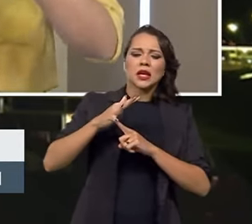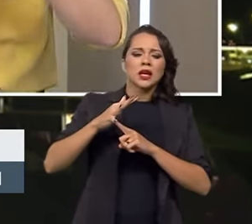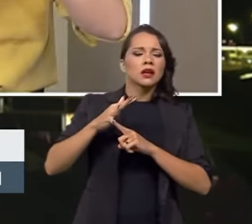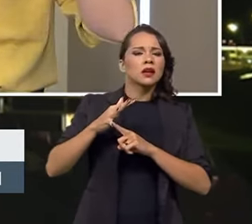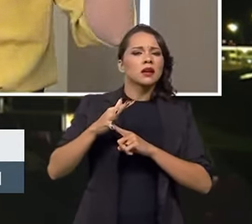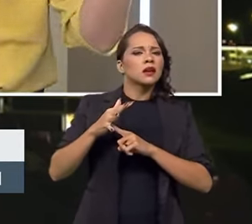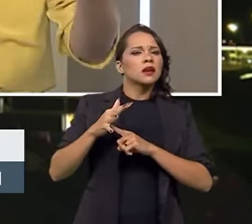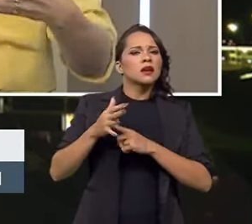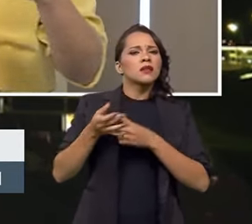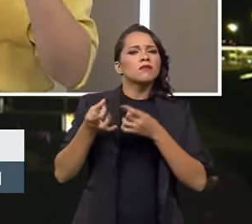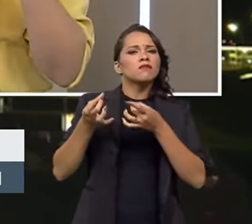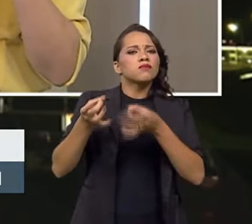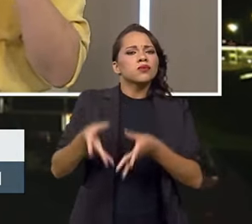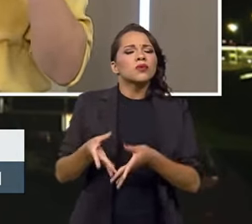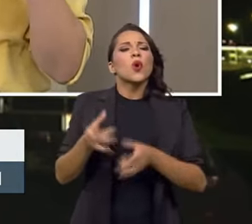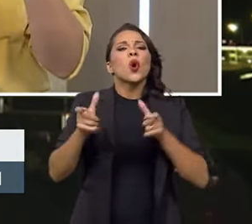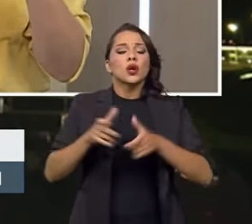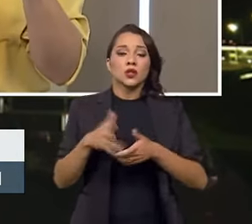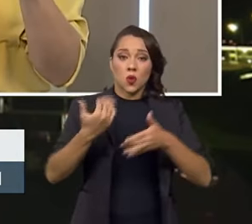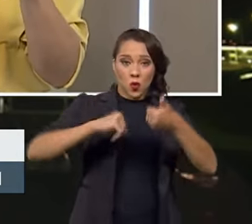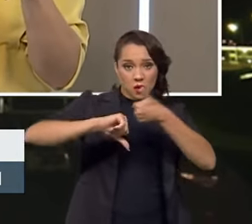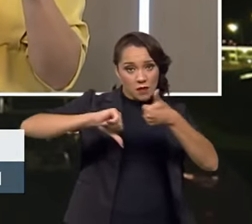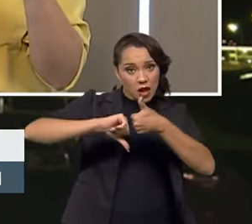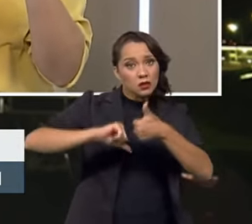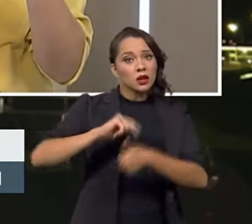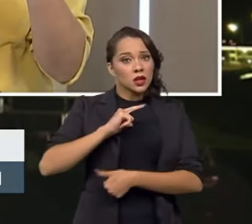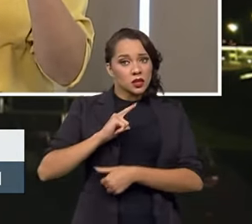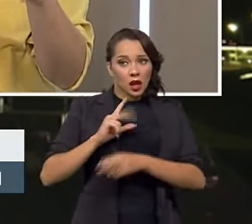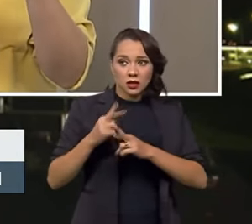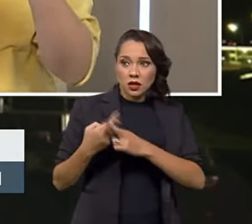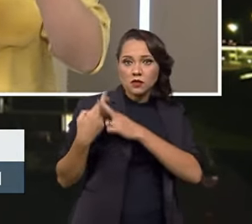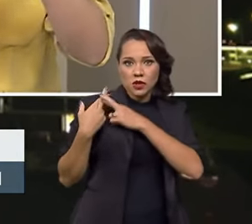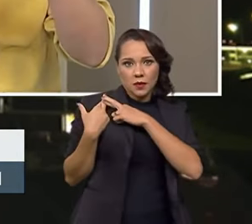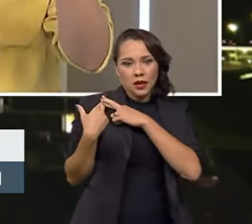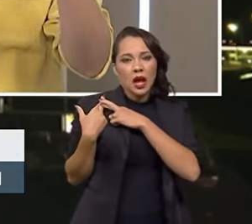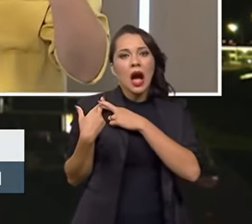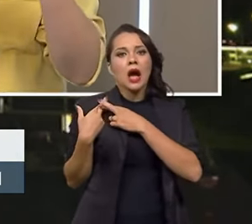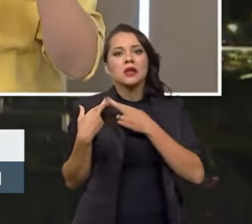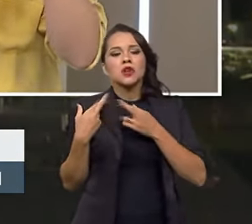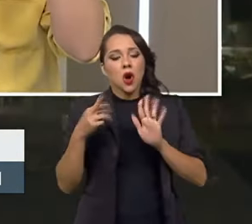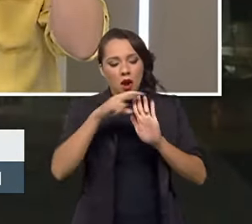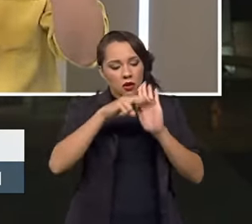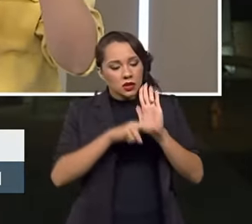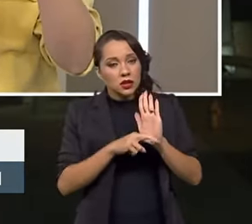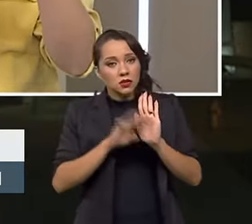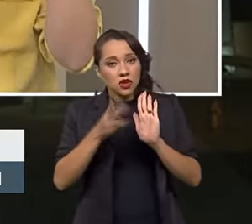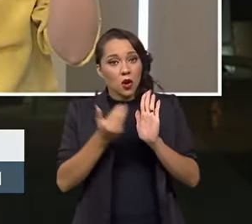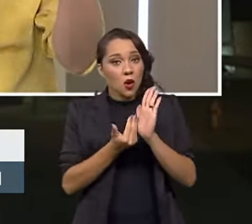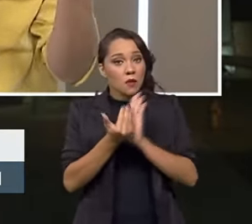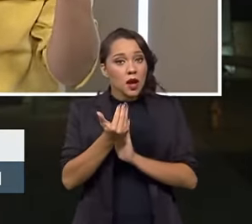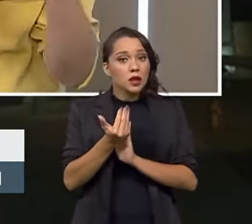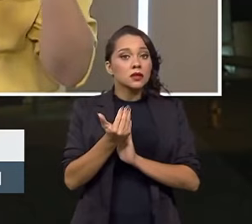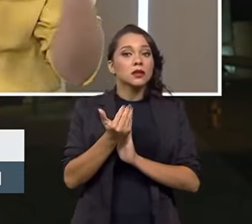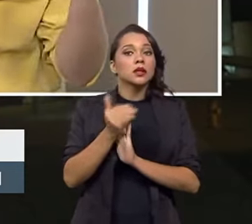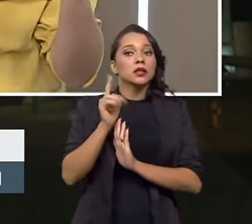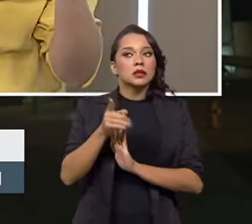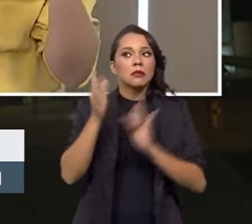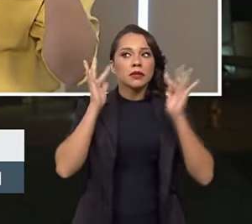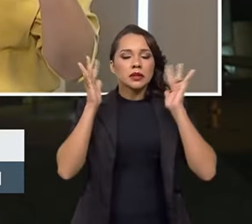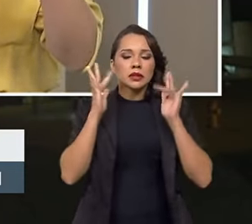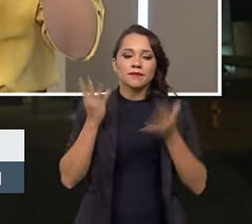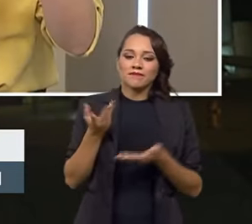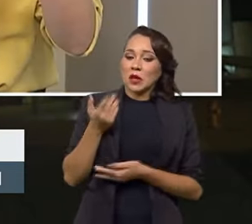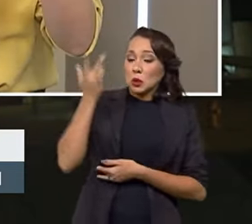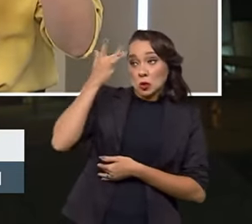do celular, quer dizer, todo esse fim. O Inmetro tem alguma responsabilidade ou no marco regulatório já se começa a falar ou já existe por falta de